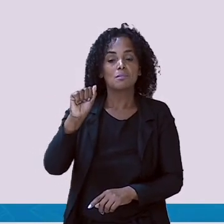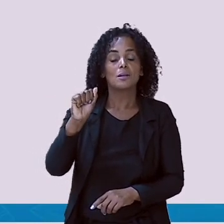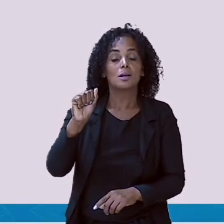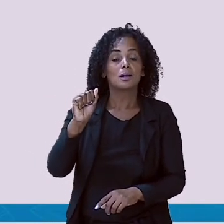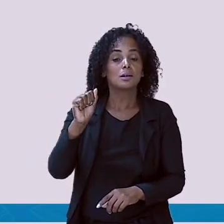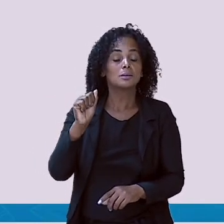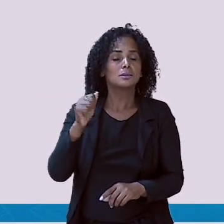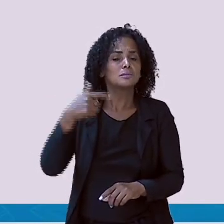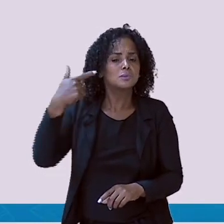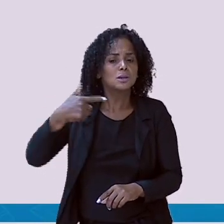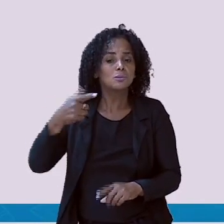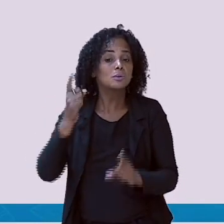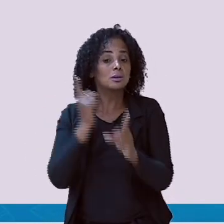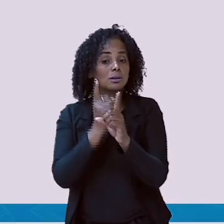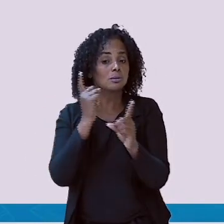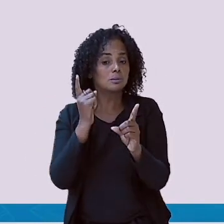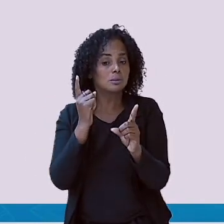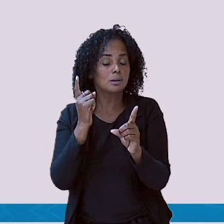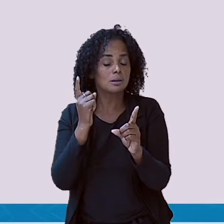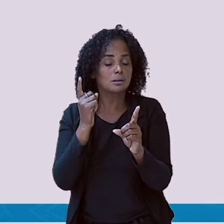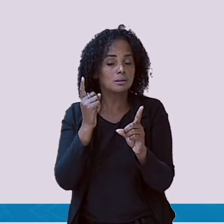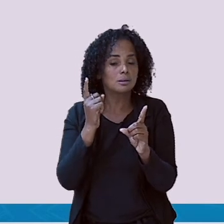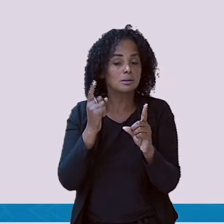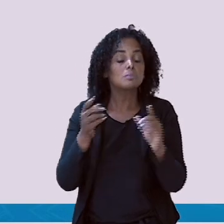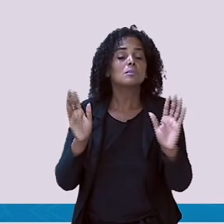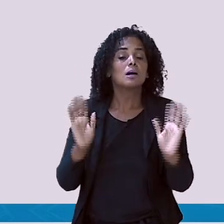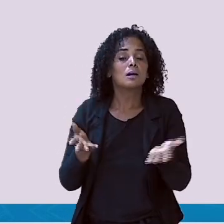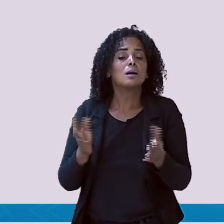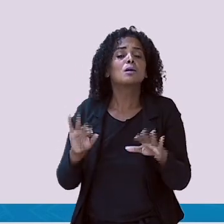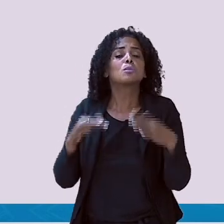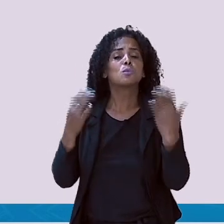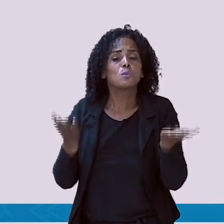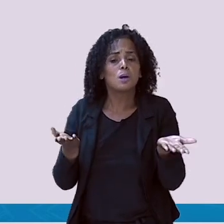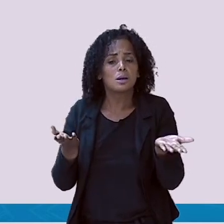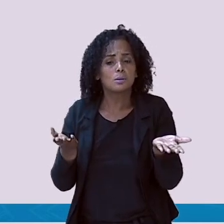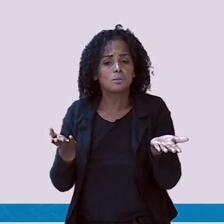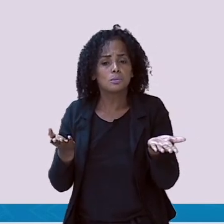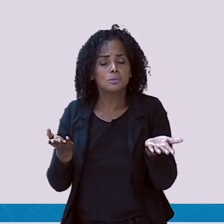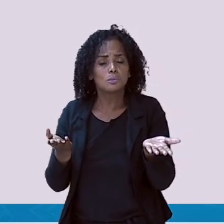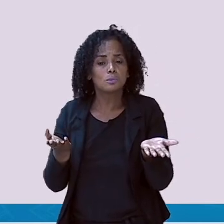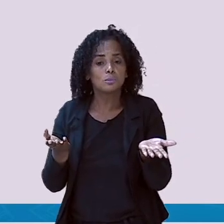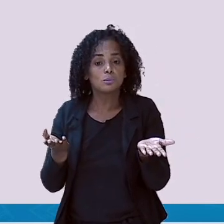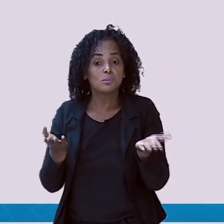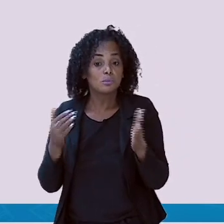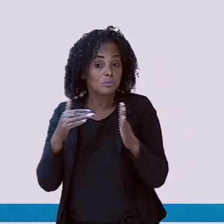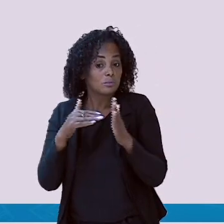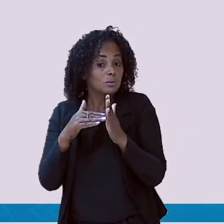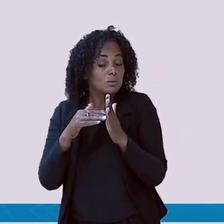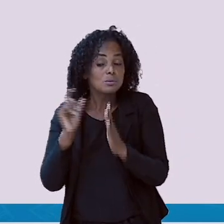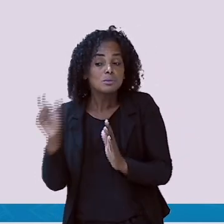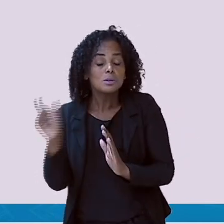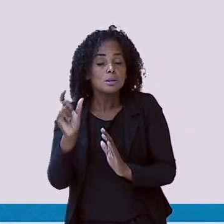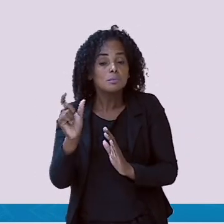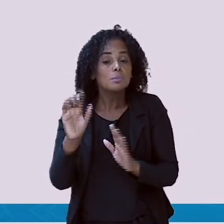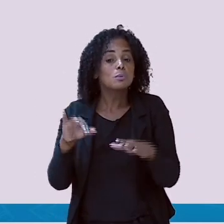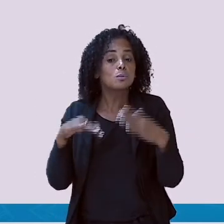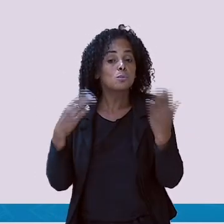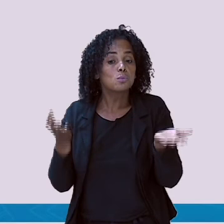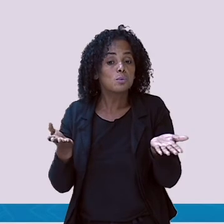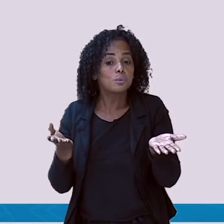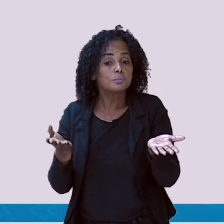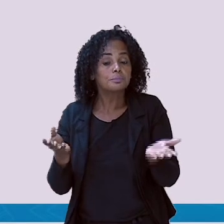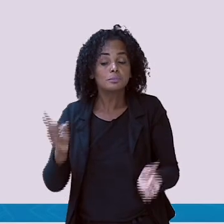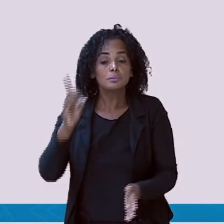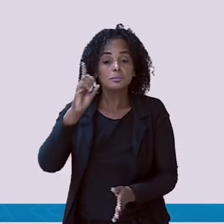sílaba. Tó. Má. Dá. Nossa última sílaba. A sílaba